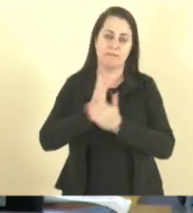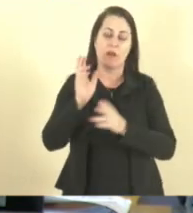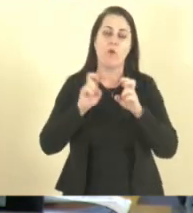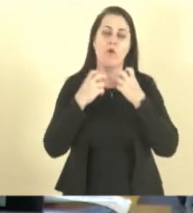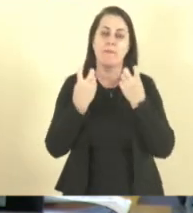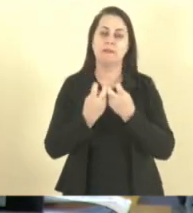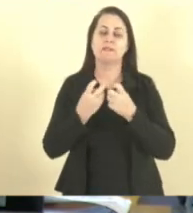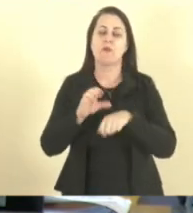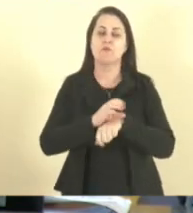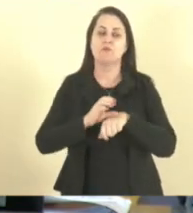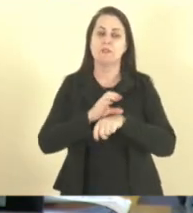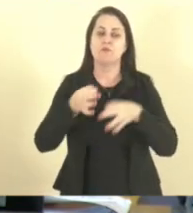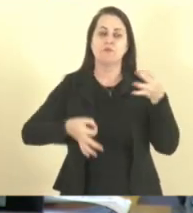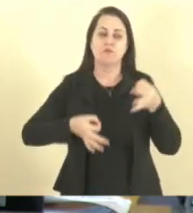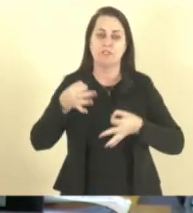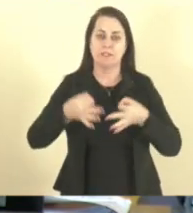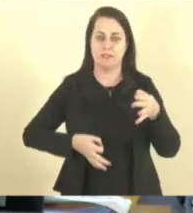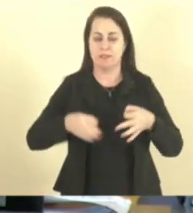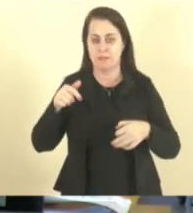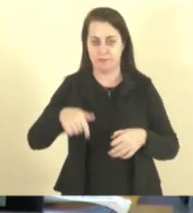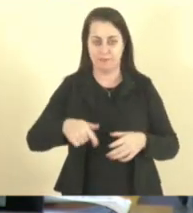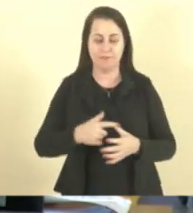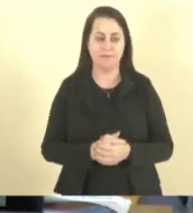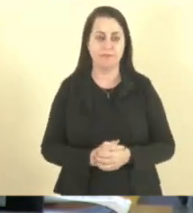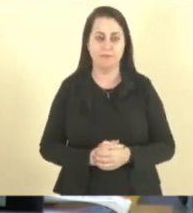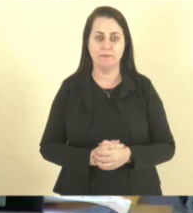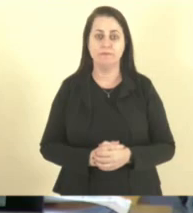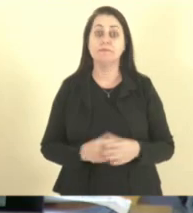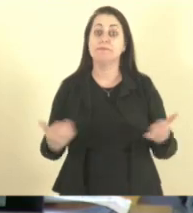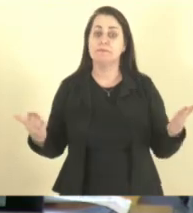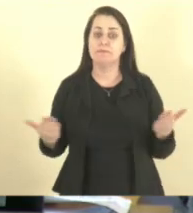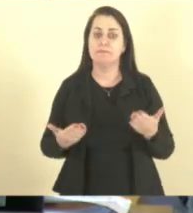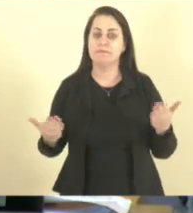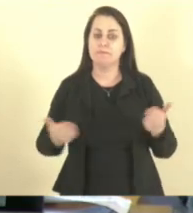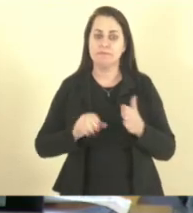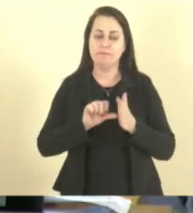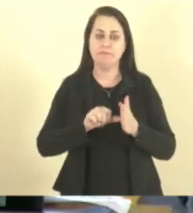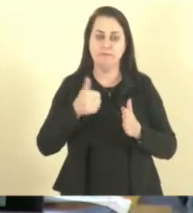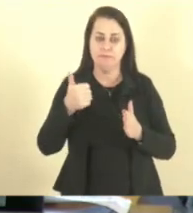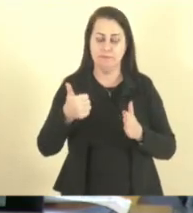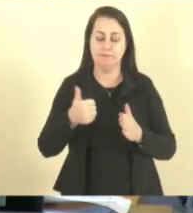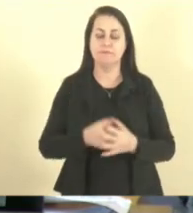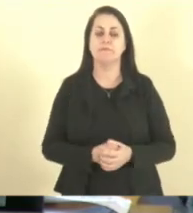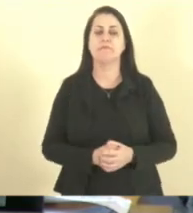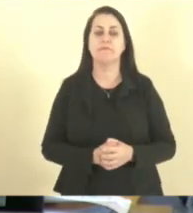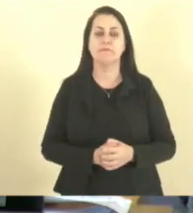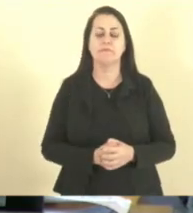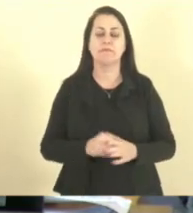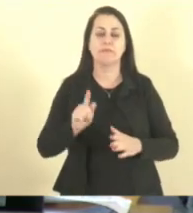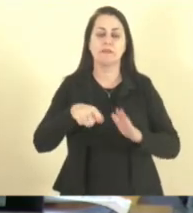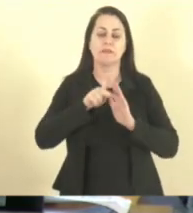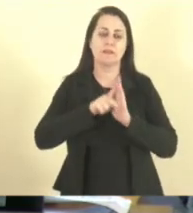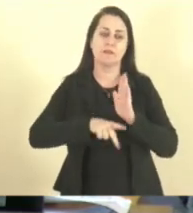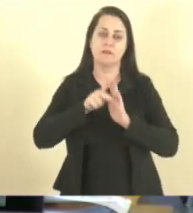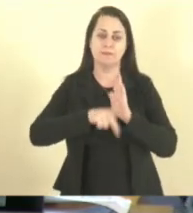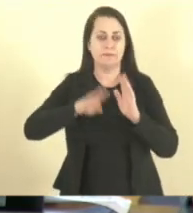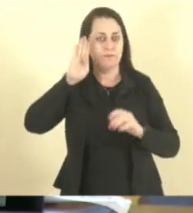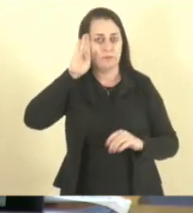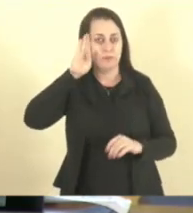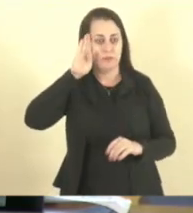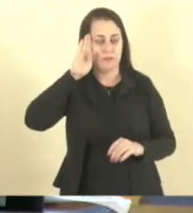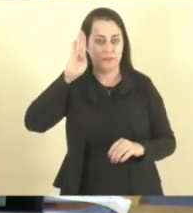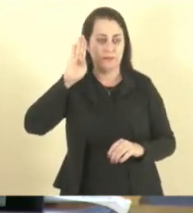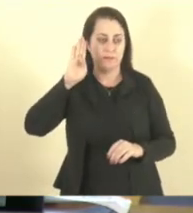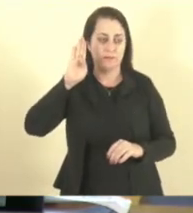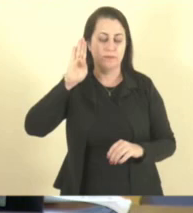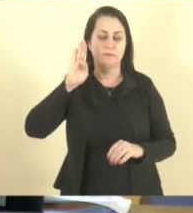de Constituição e Justiça da Casa. Passo agora ao primeiro item da pauta, que é um projeto de prioridade solicitado pela